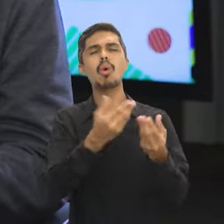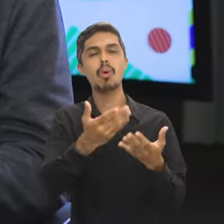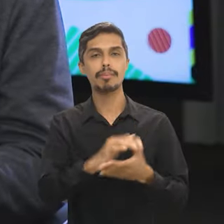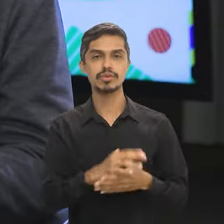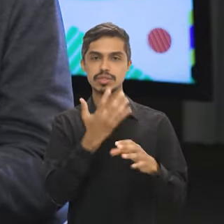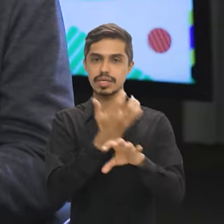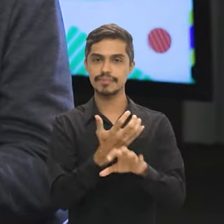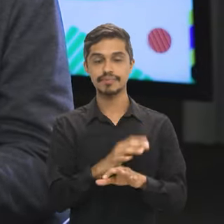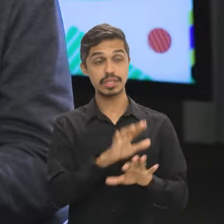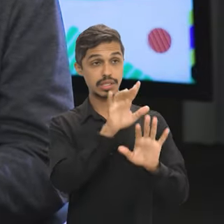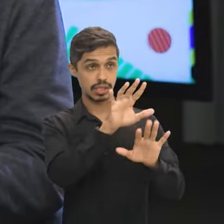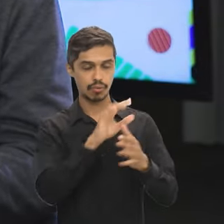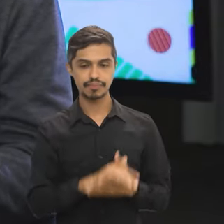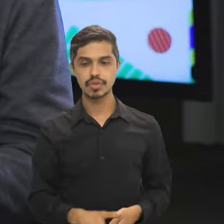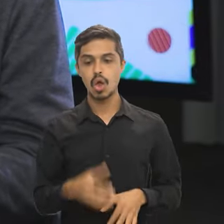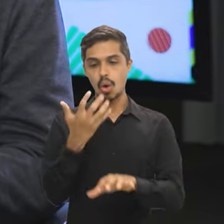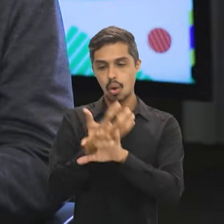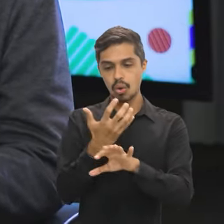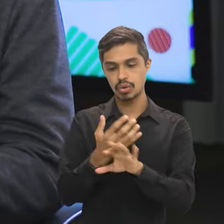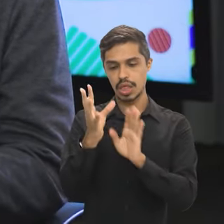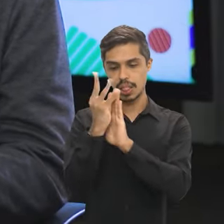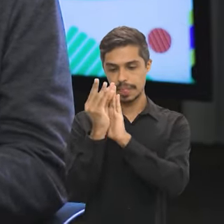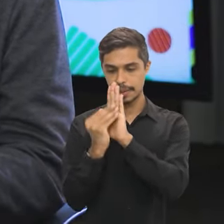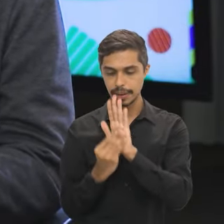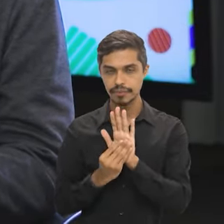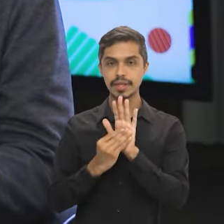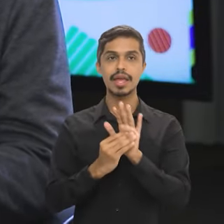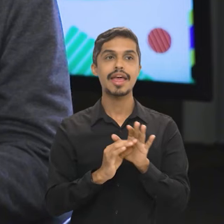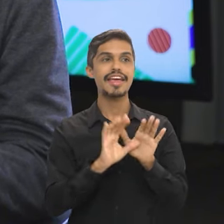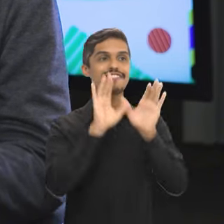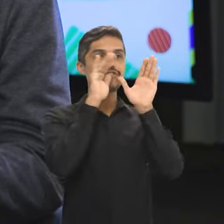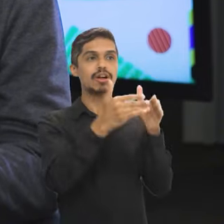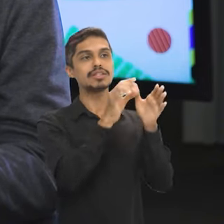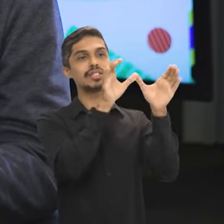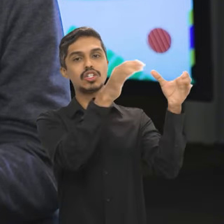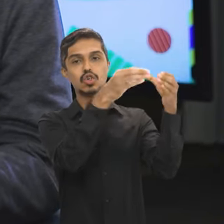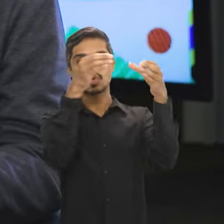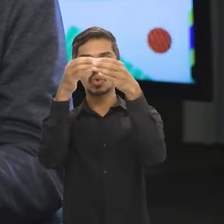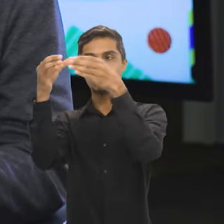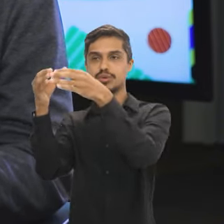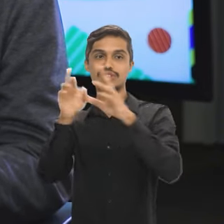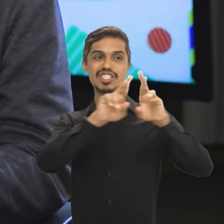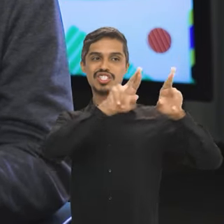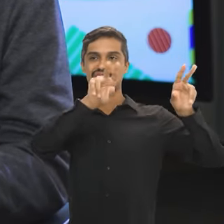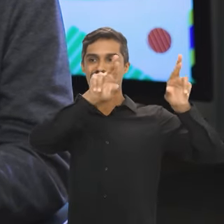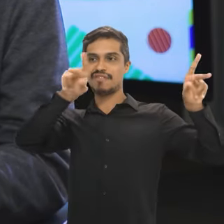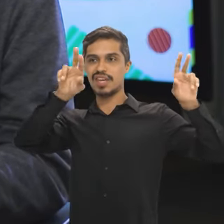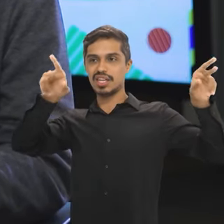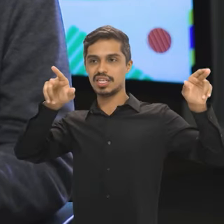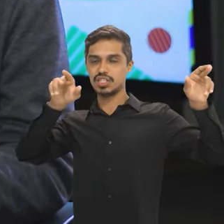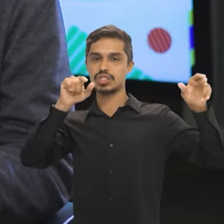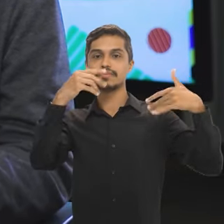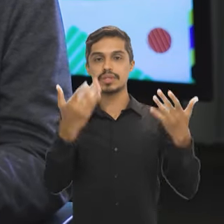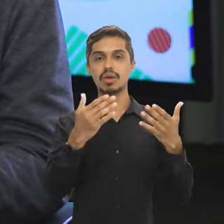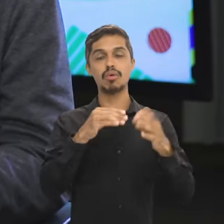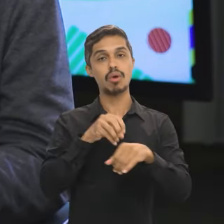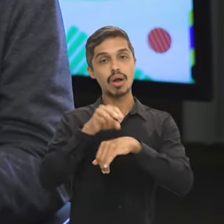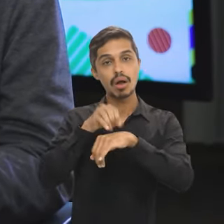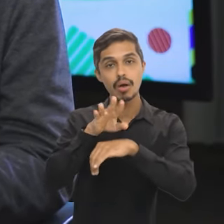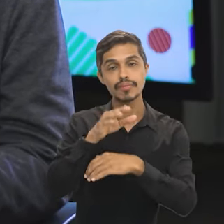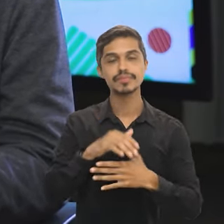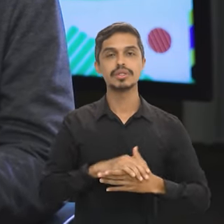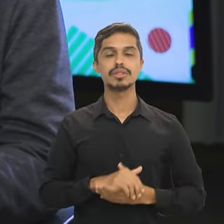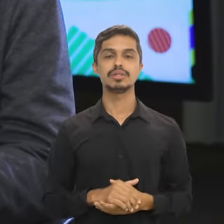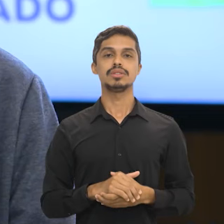Essa questão das disciplinas e dos conteúdos, ela é específica para cada bloco temático. Então, assim, o que eu aconselho aos